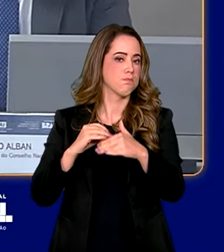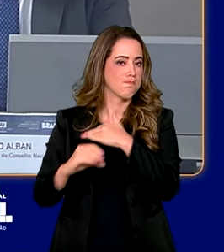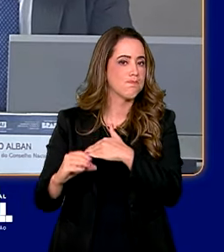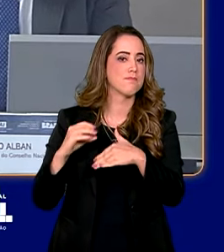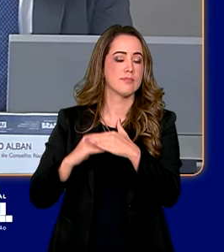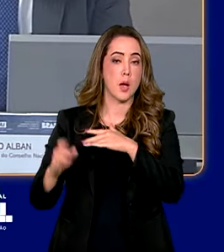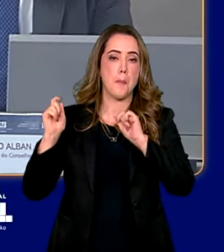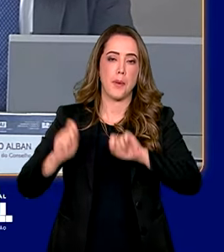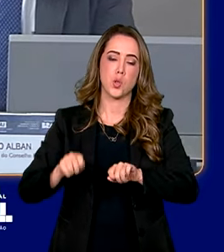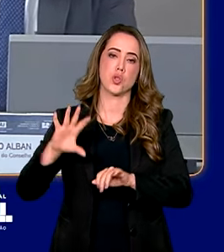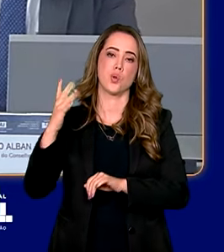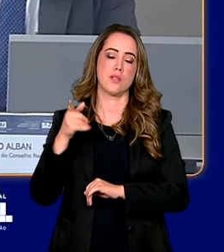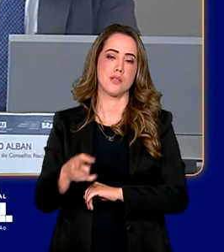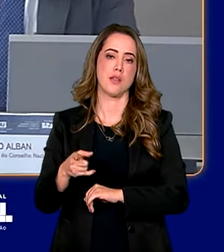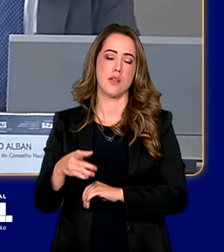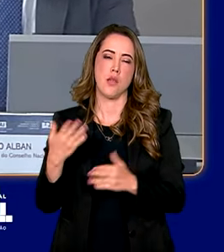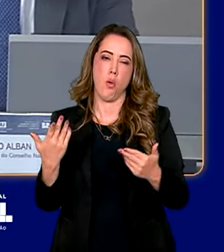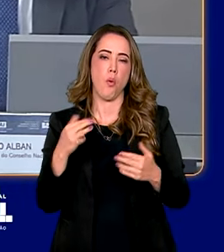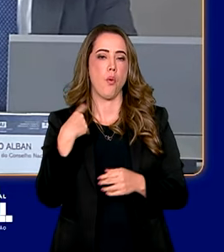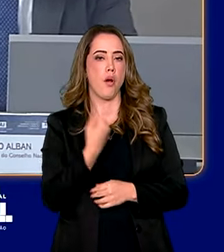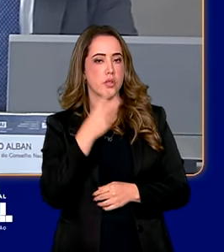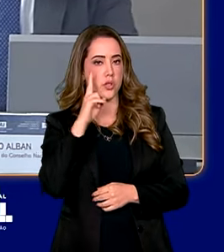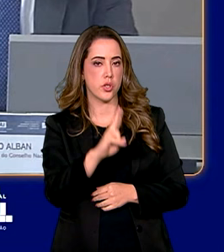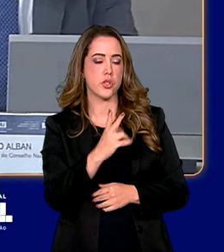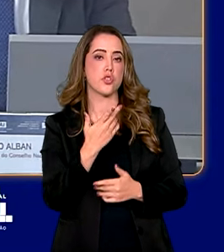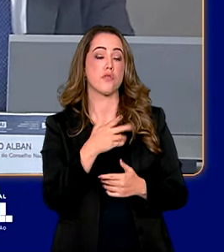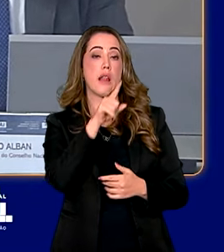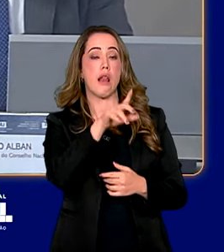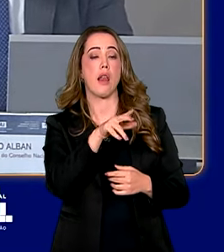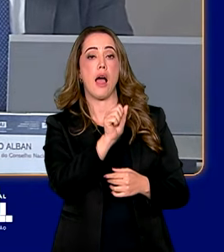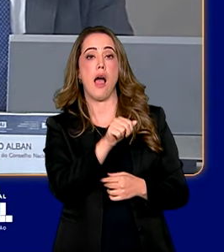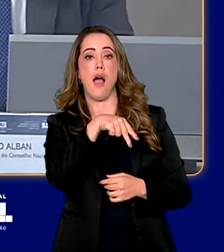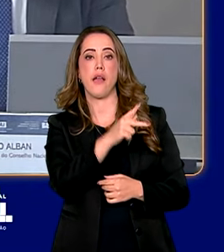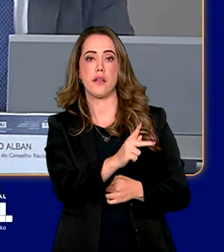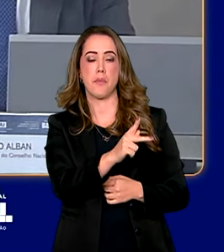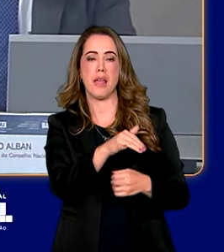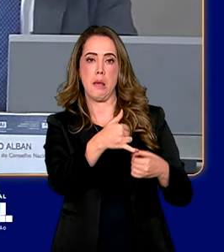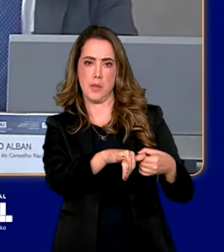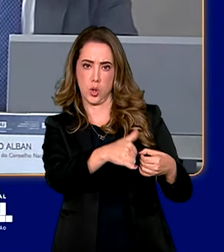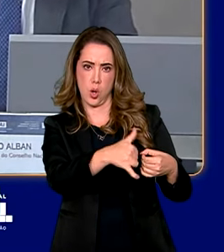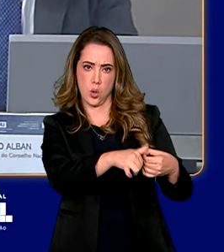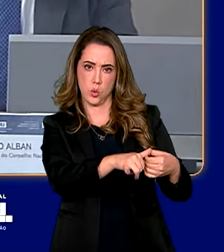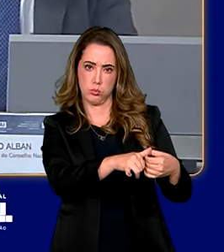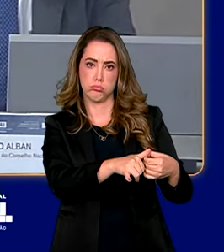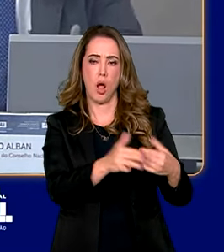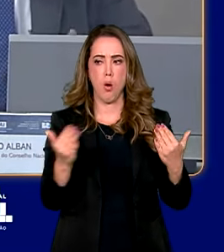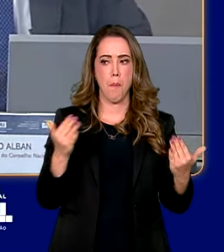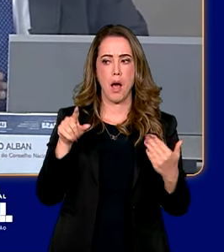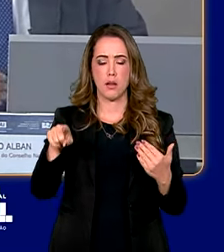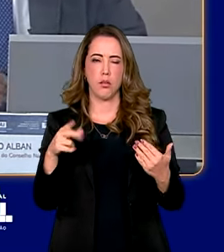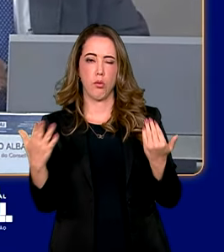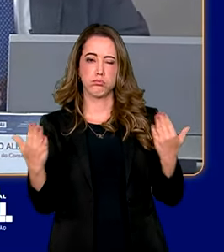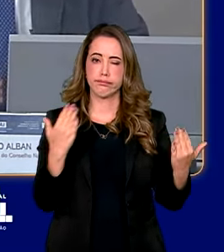possamos fazer, com um grande exemplo que nós temos, que é o fundo que tem da ANP das empresas de petróleo. Obviamente, em outras dimensões, mas que